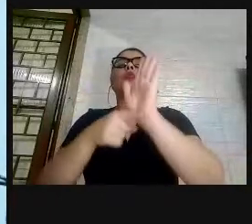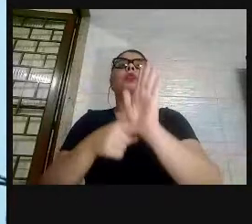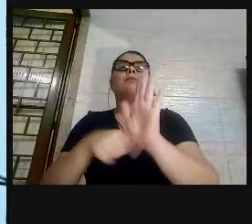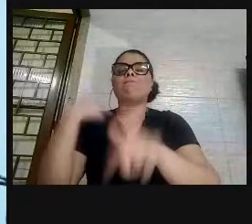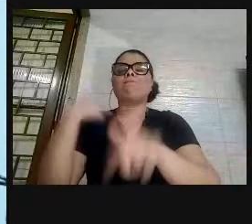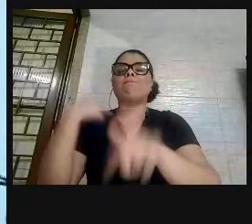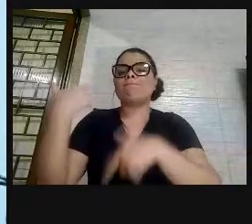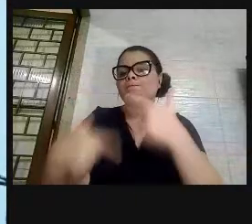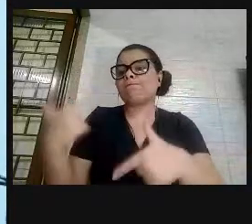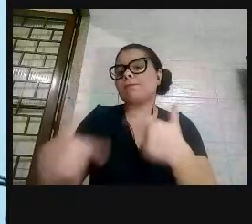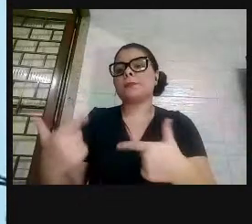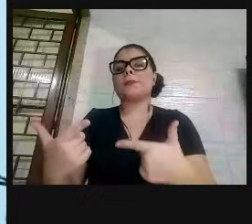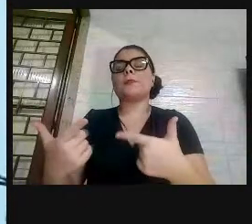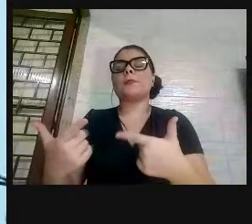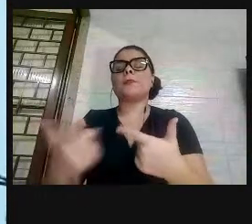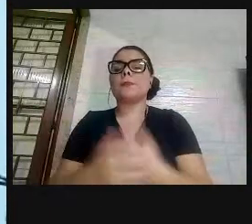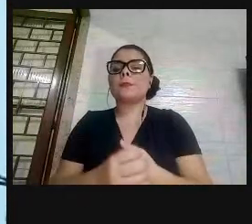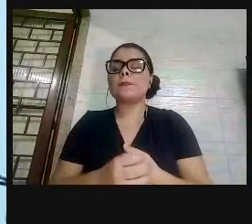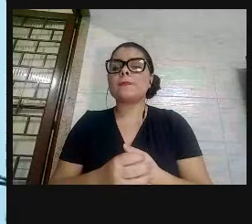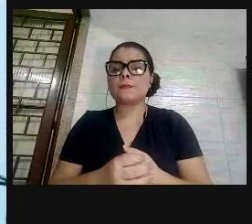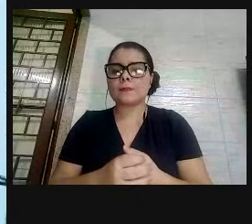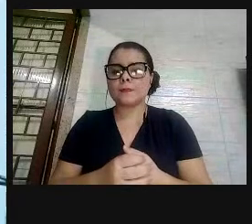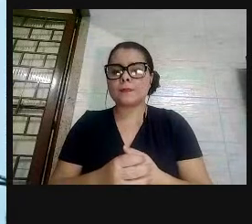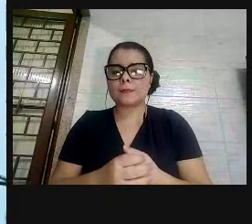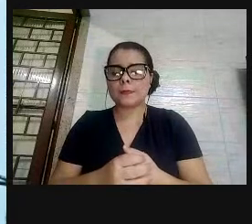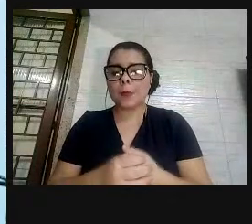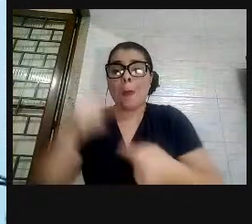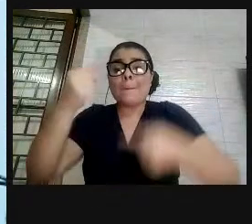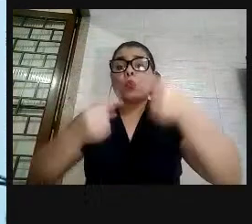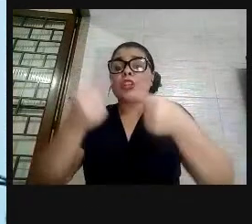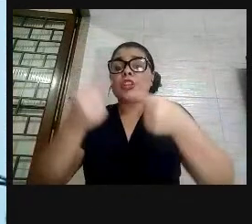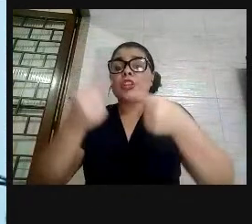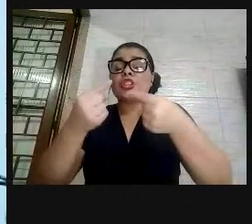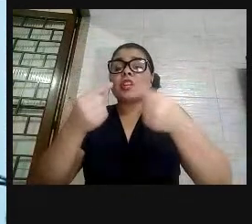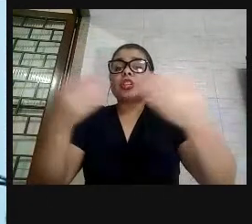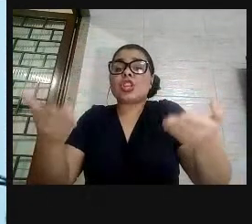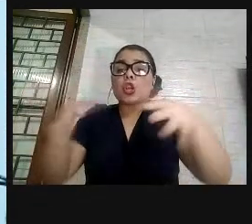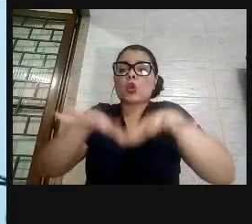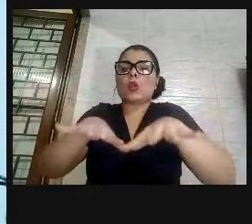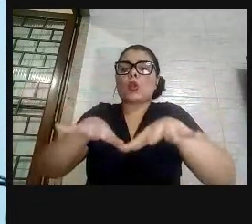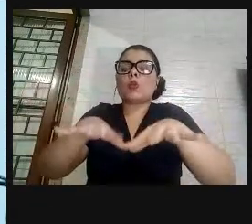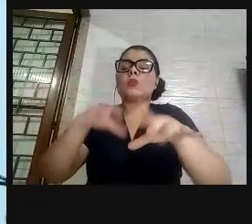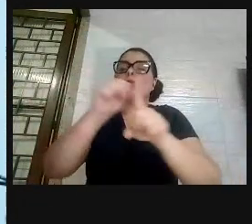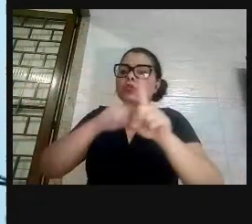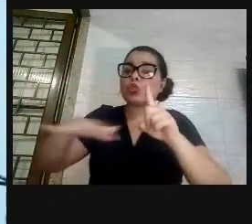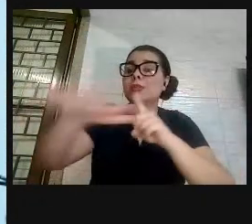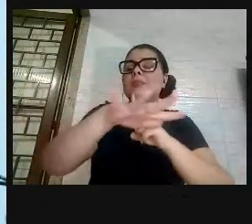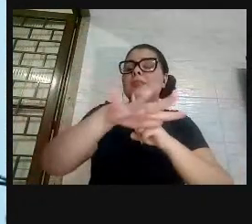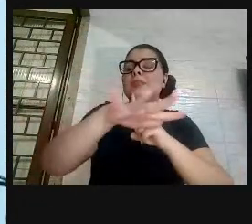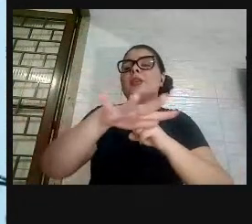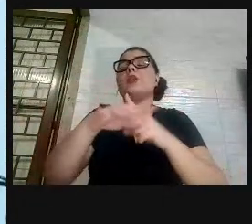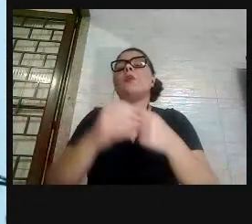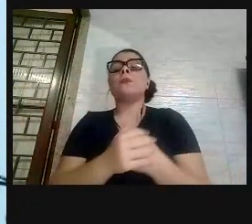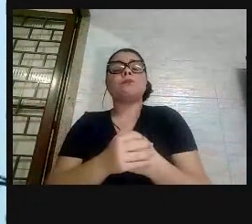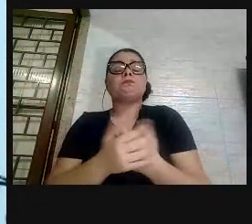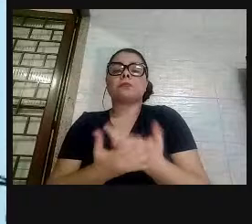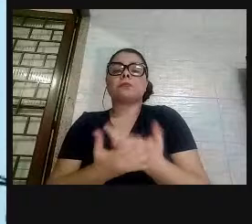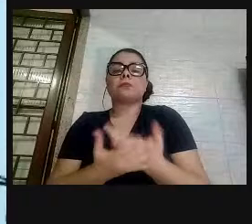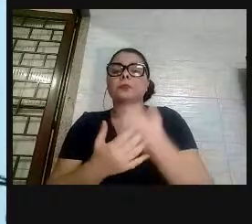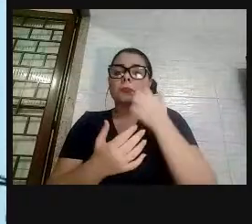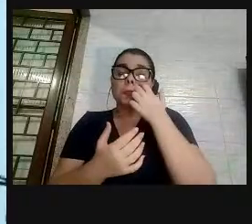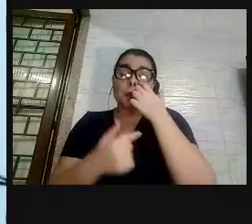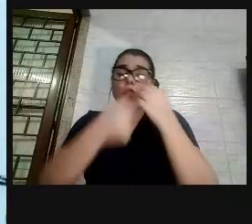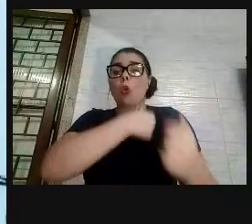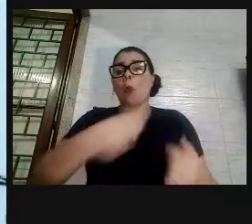tem uma política de industrialização, uma política de inclusão social que tem que partir do Estado, que tem que partir dos governos